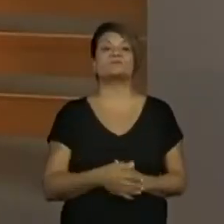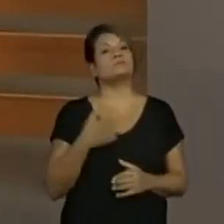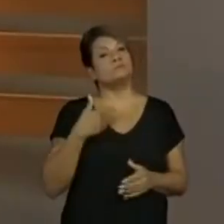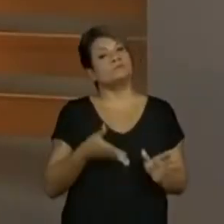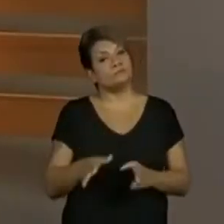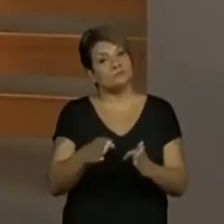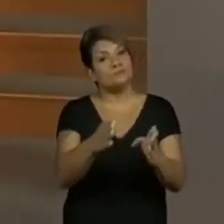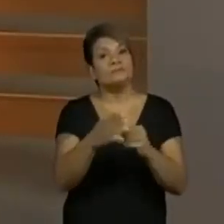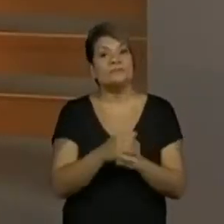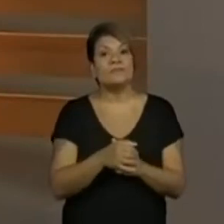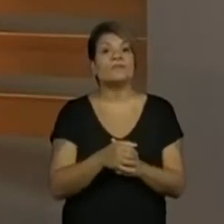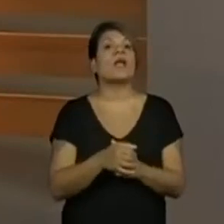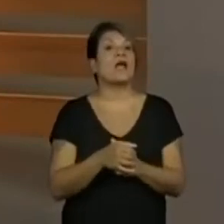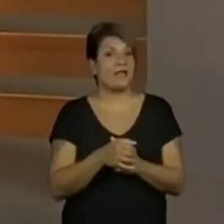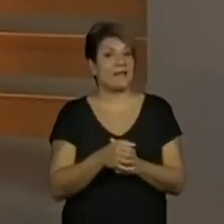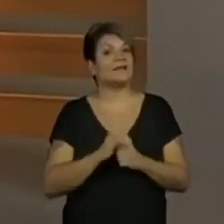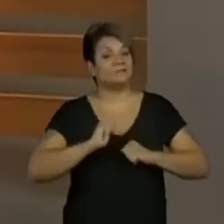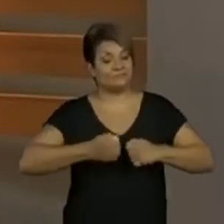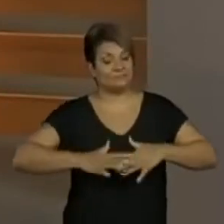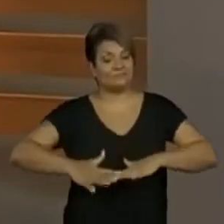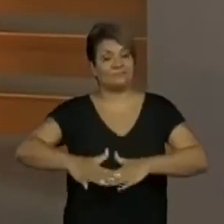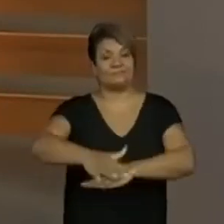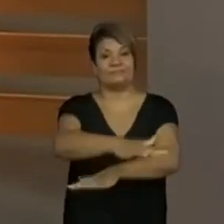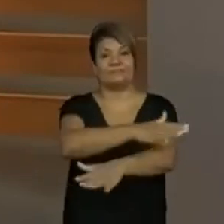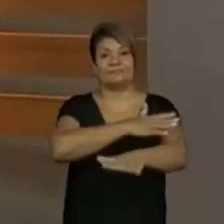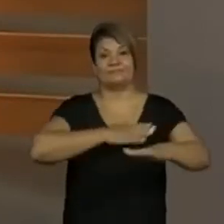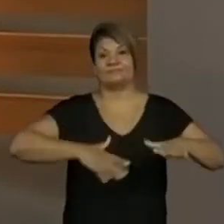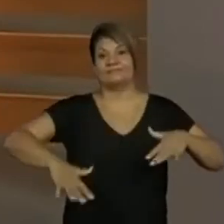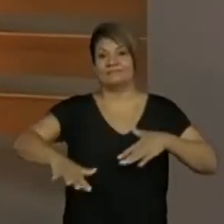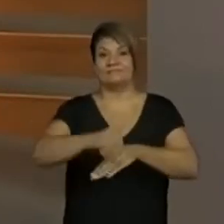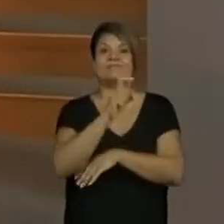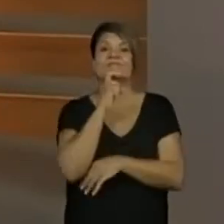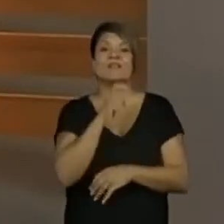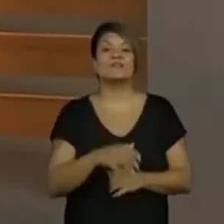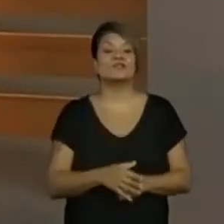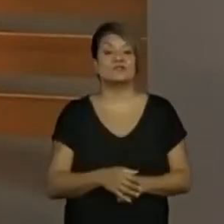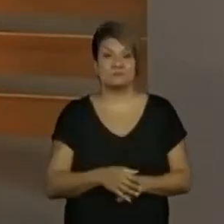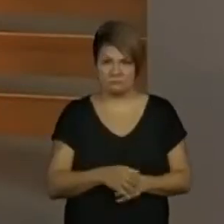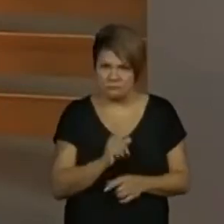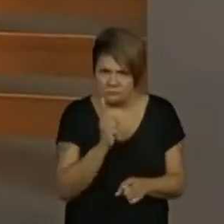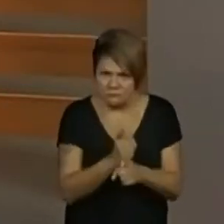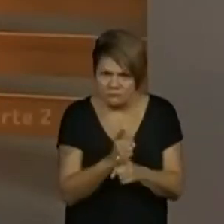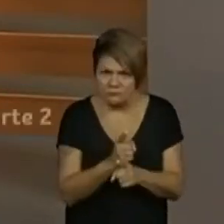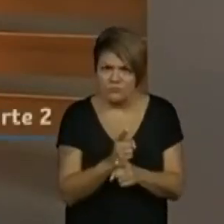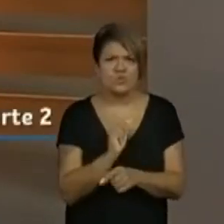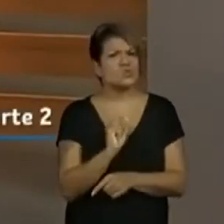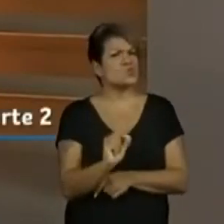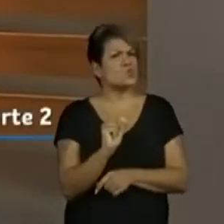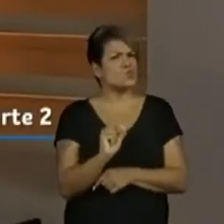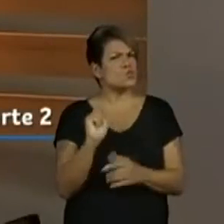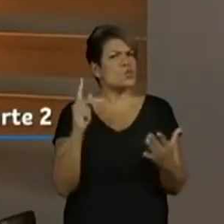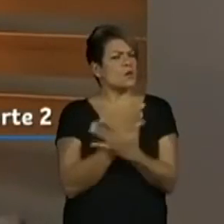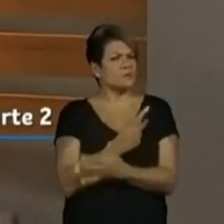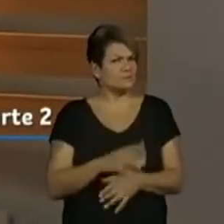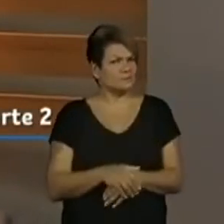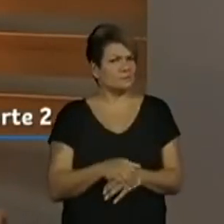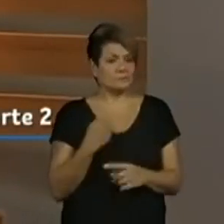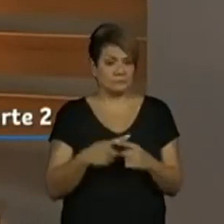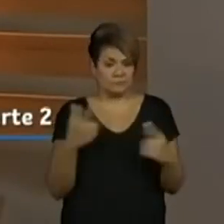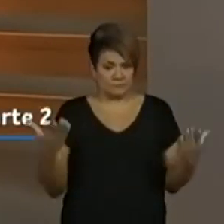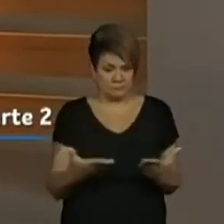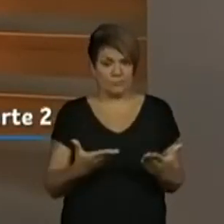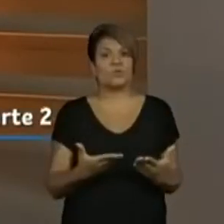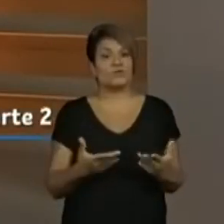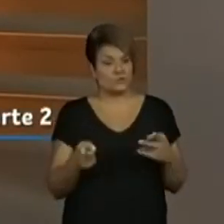Verde. A gente não descobriu ainda o que aconteceu. A gente vai descobrir, porque hoje a gente precisa finalizar essa